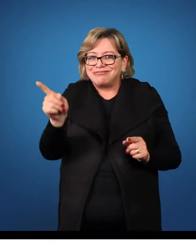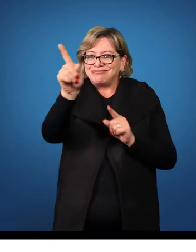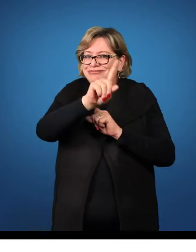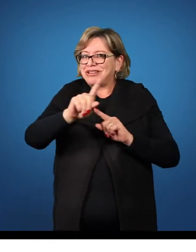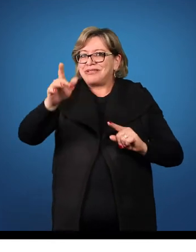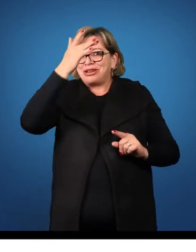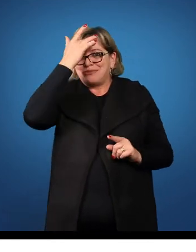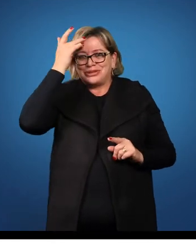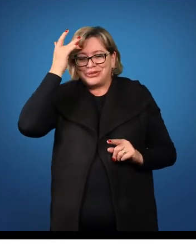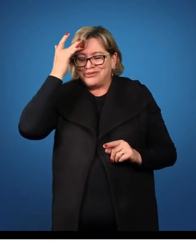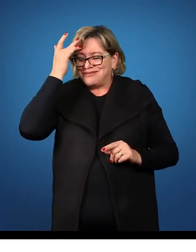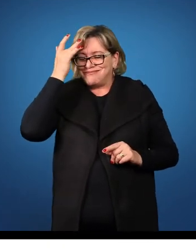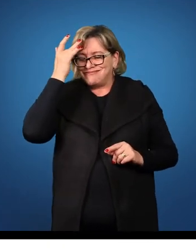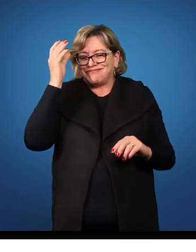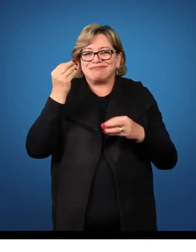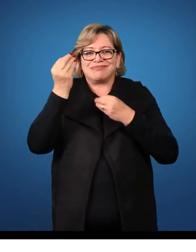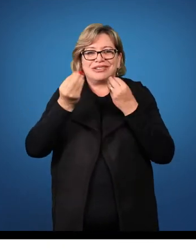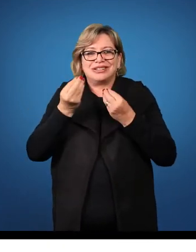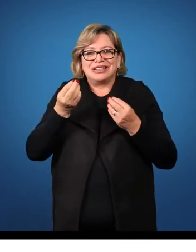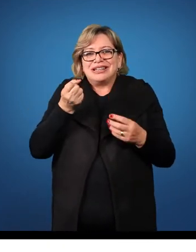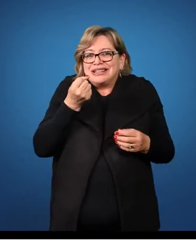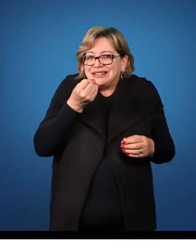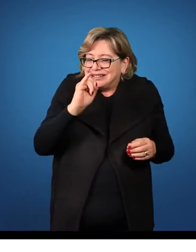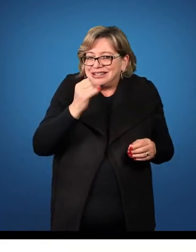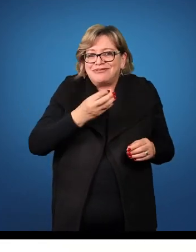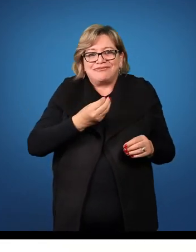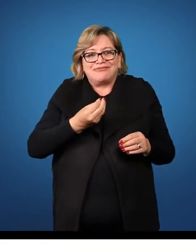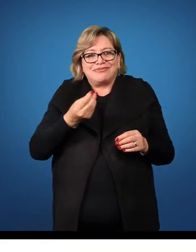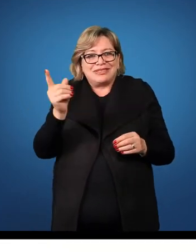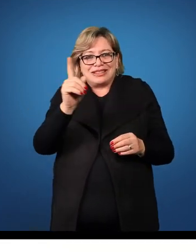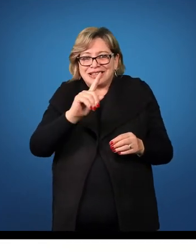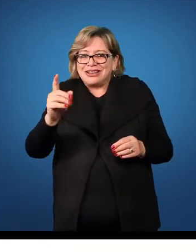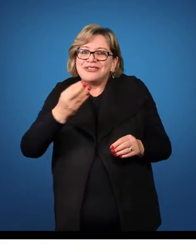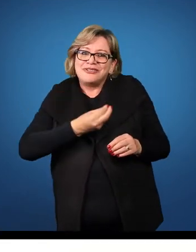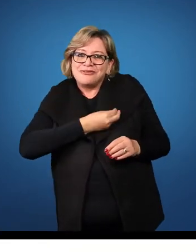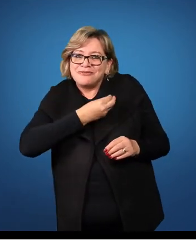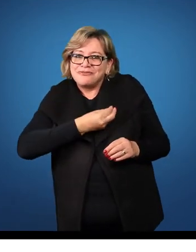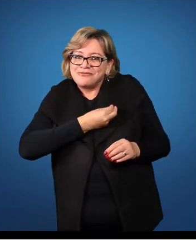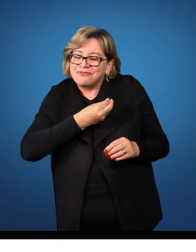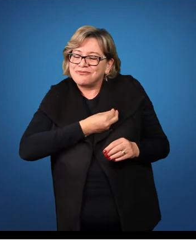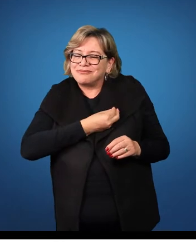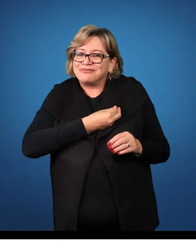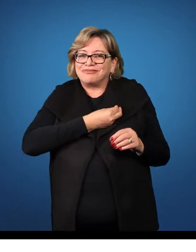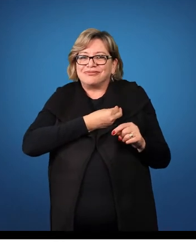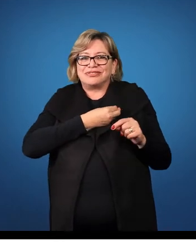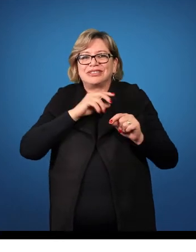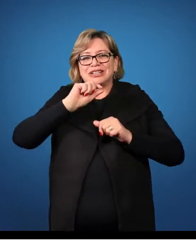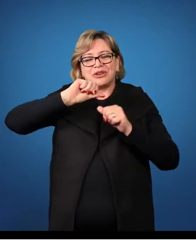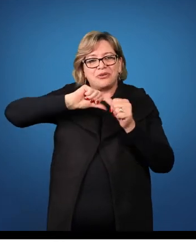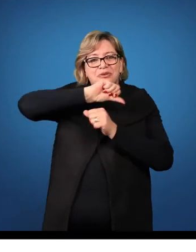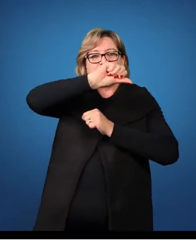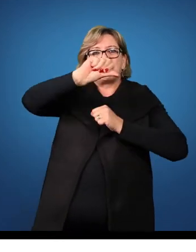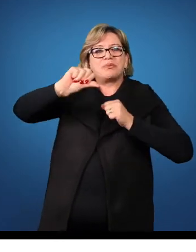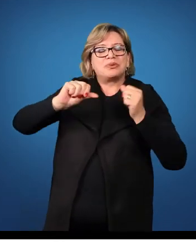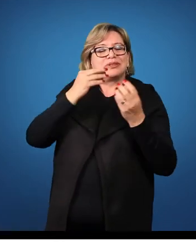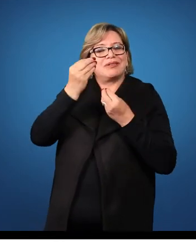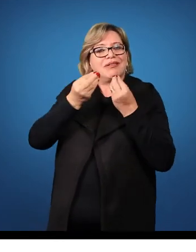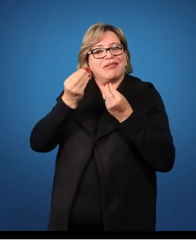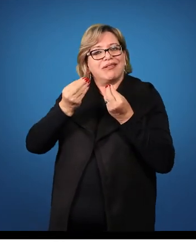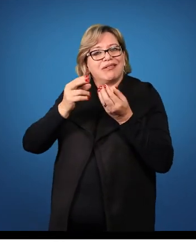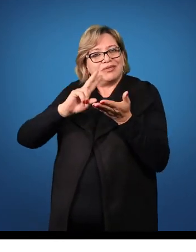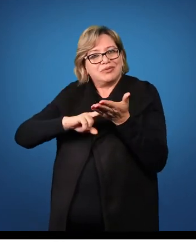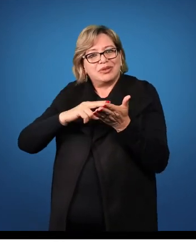não é ser animado. Então, quando não é ser animado, ser vivo, traduz simplesmente